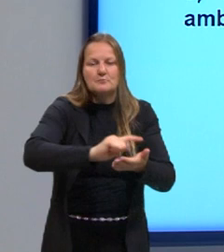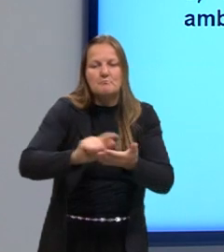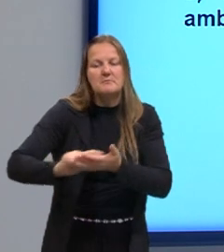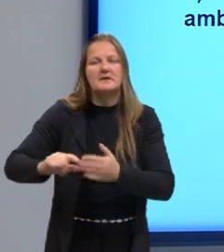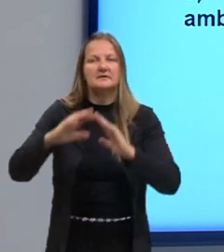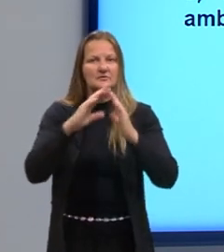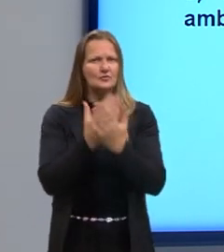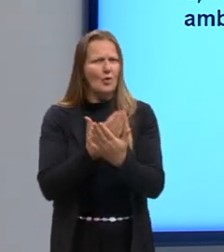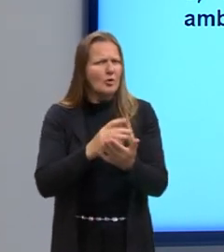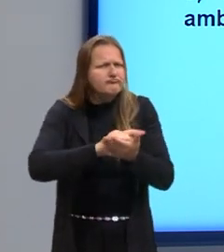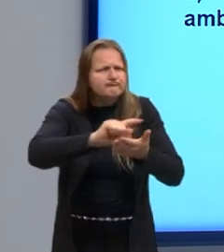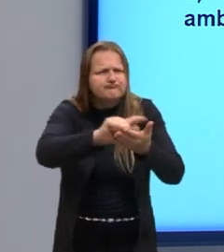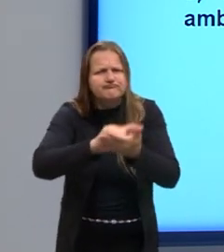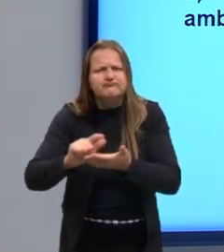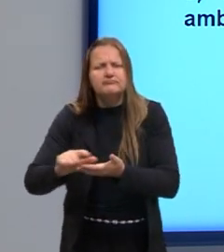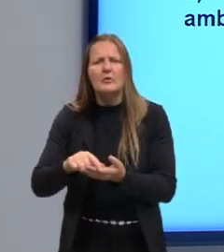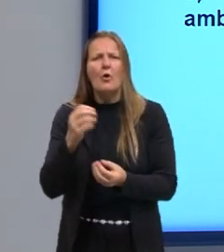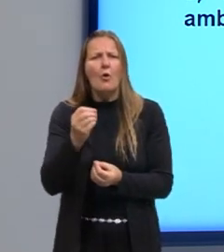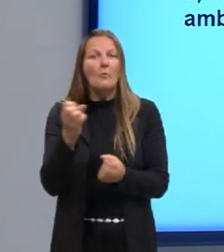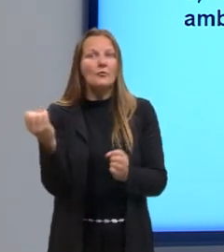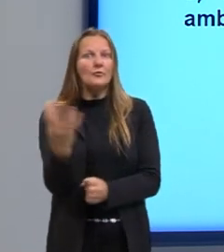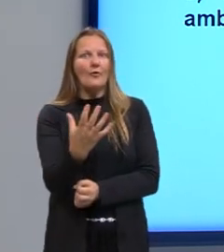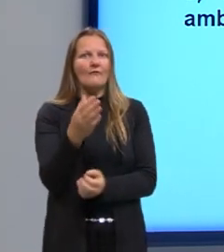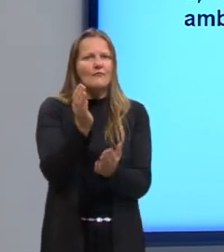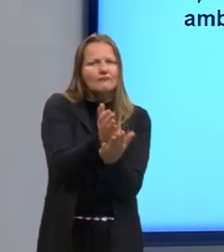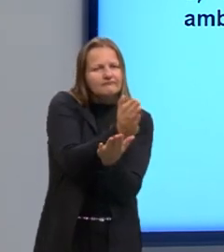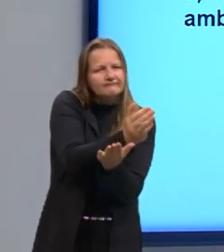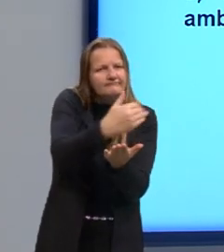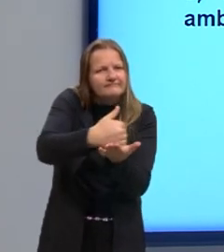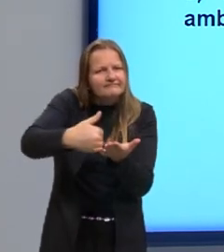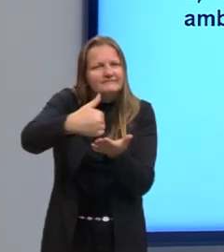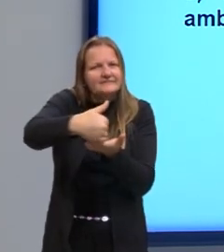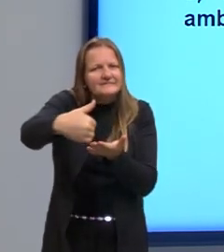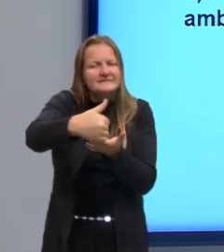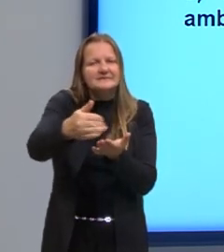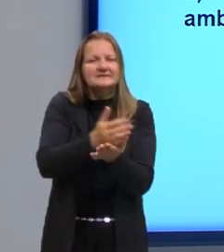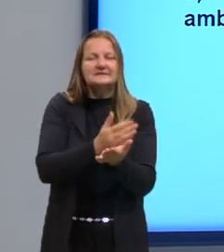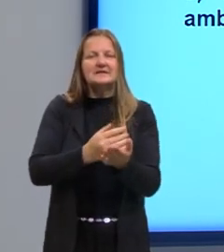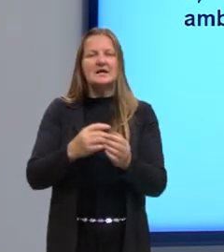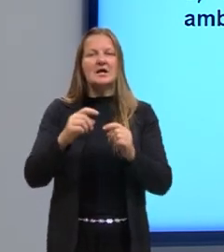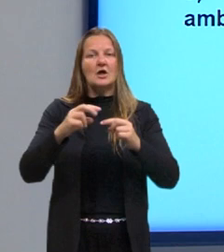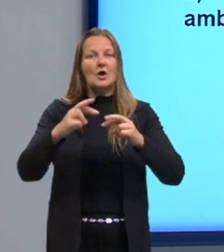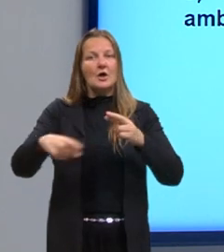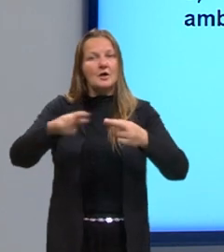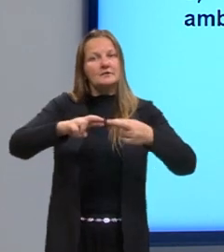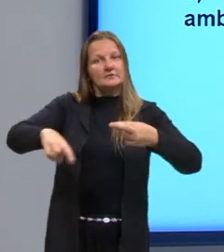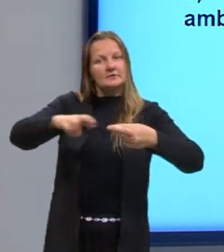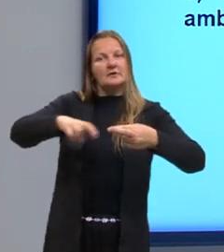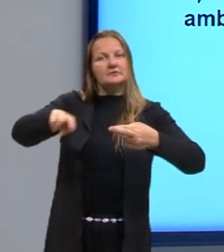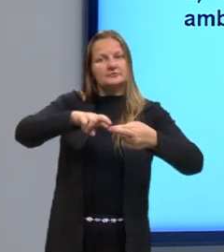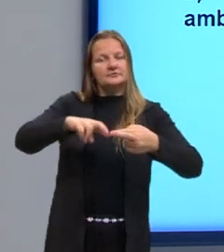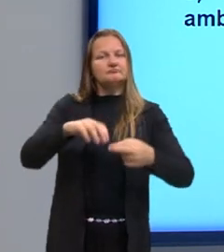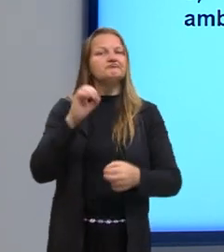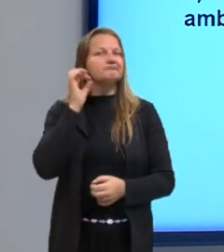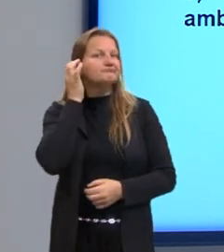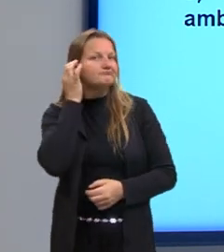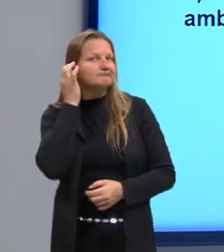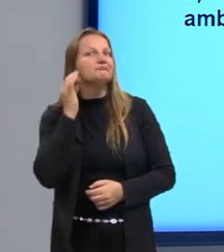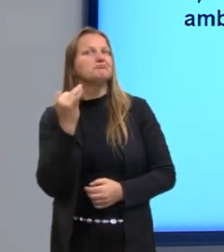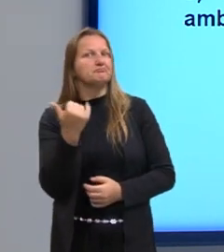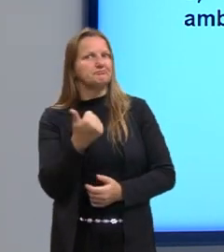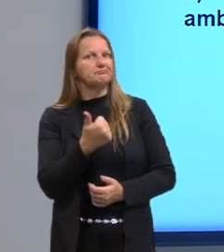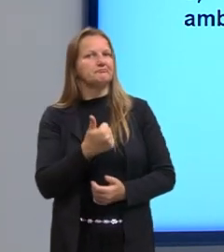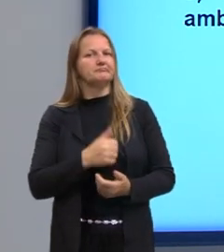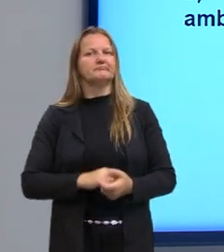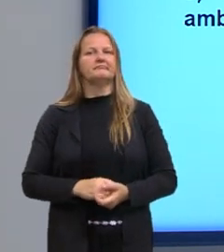escola quanto aos novos procedimentos adotados com a coleta seletiva. Show! Muito importante também.